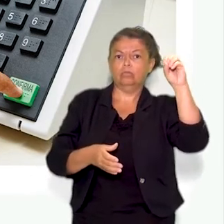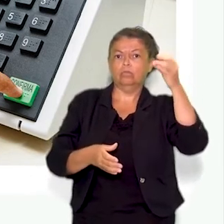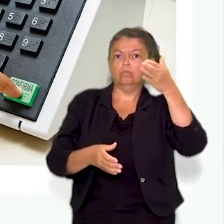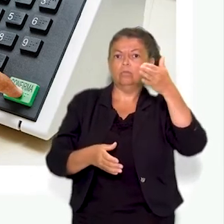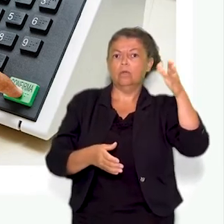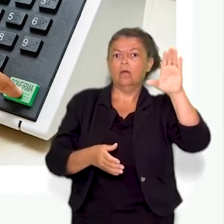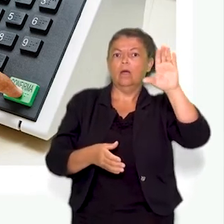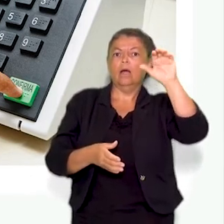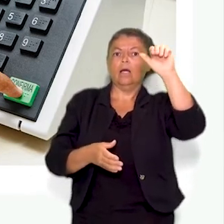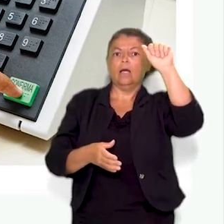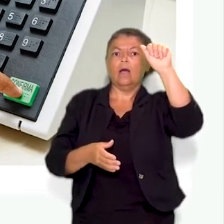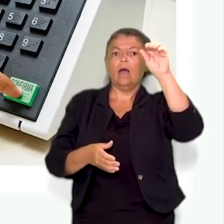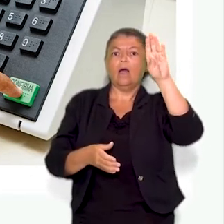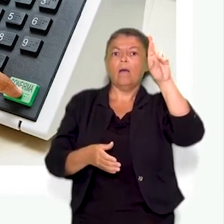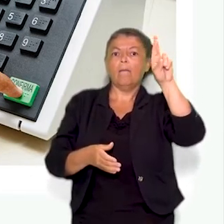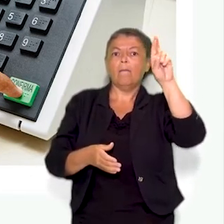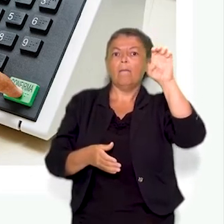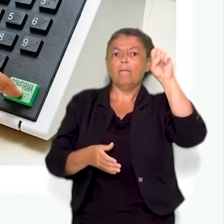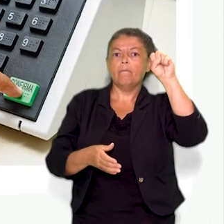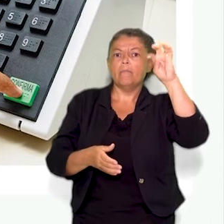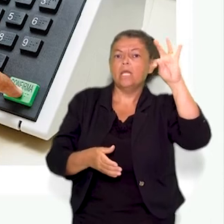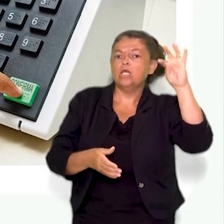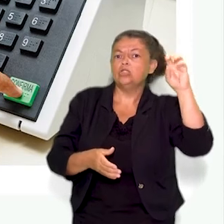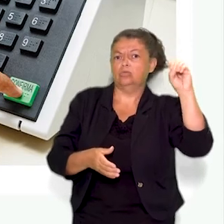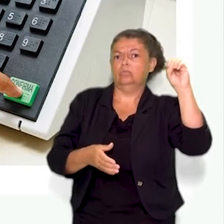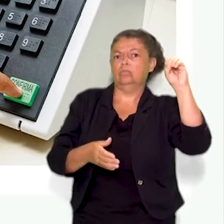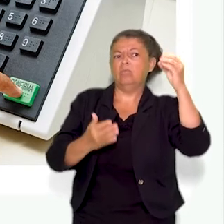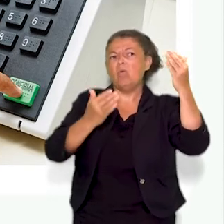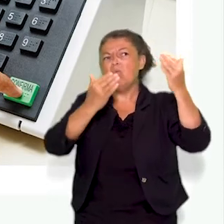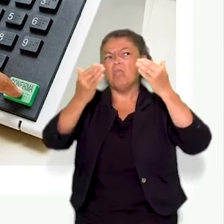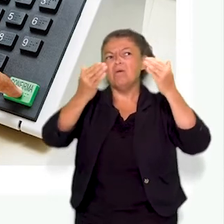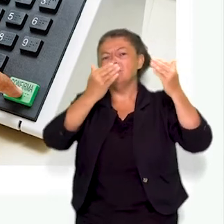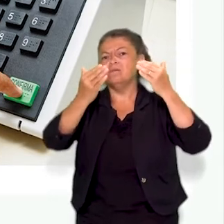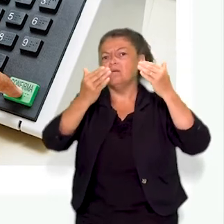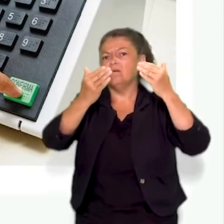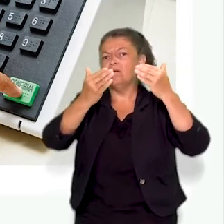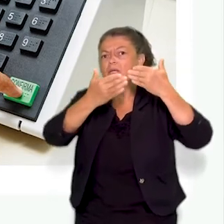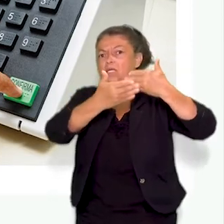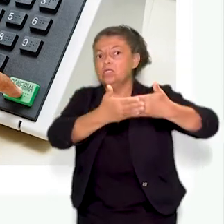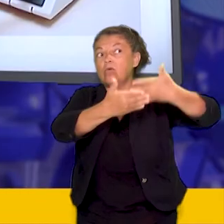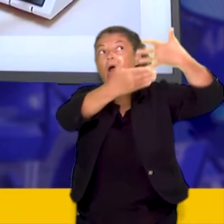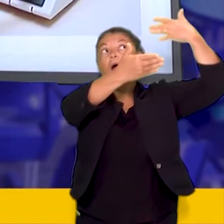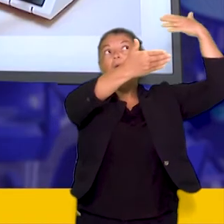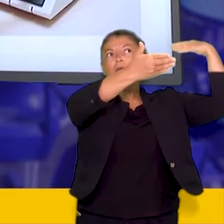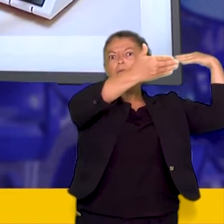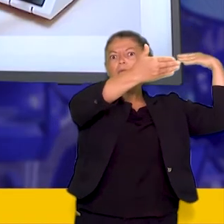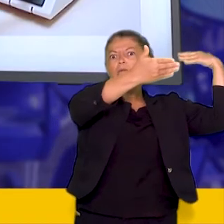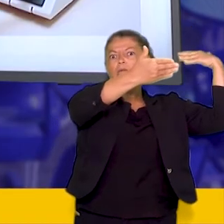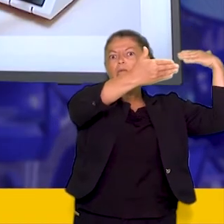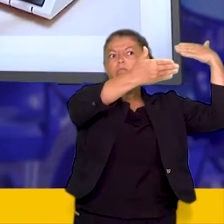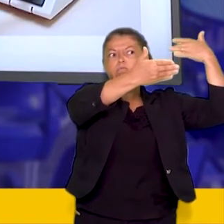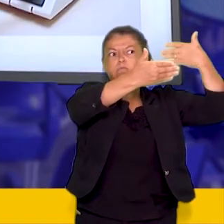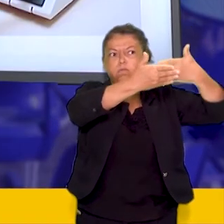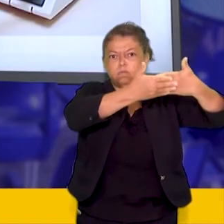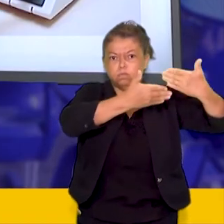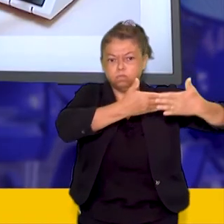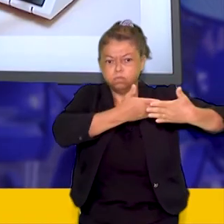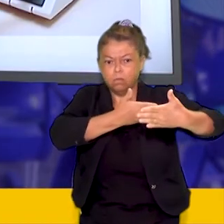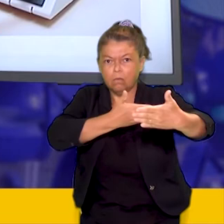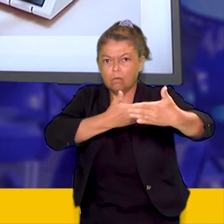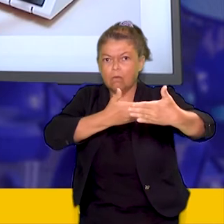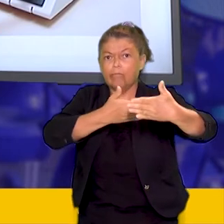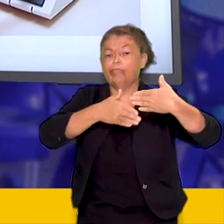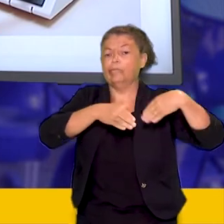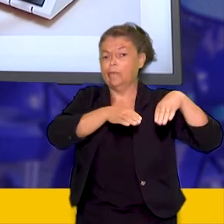Como nós nos deparamos com as eleições a cada dois anos? Será se essas coisas